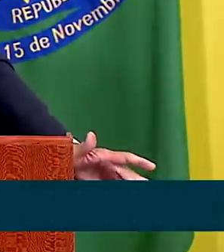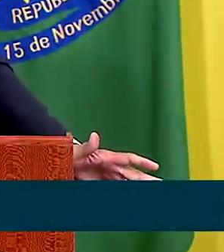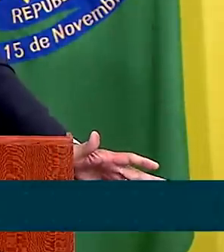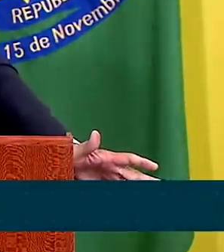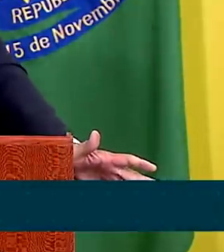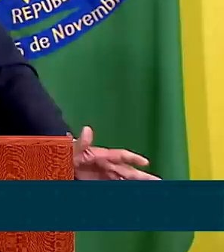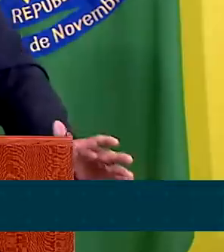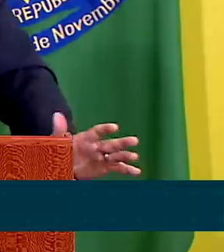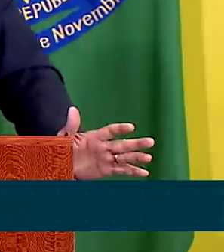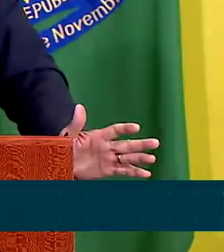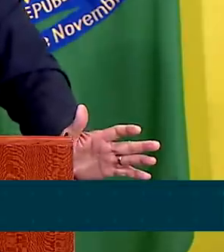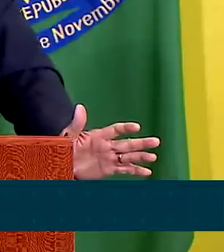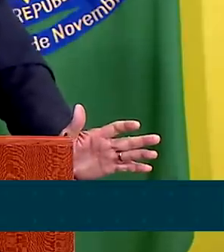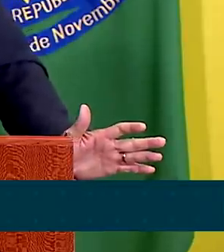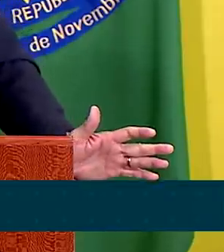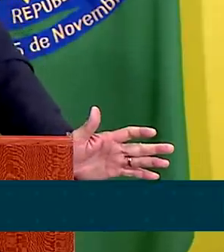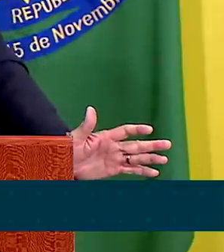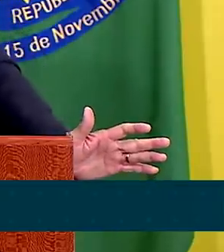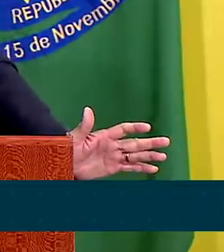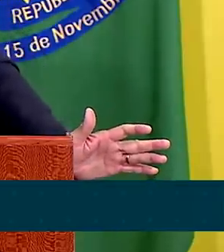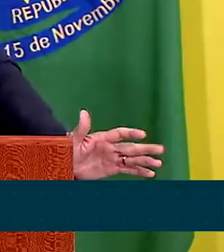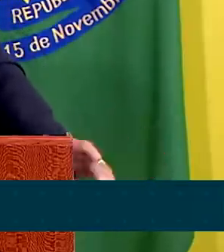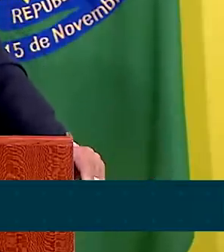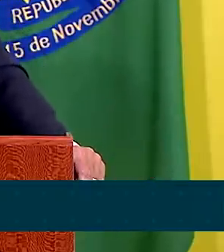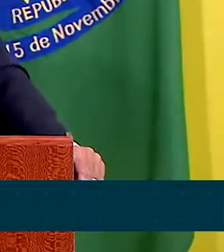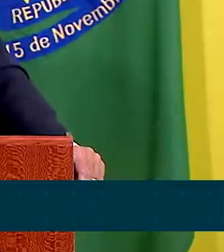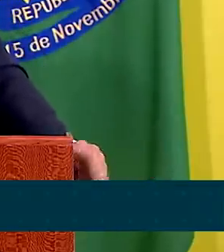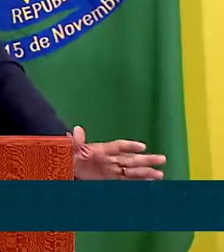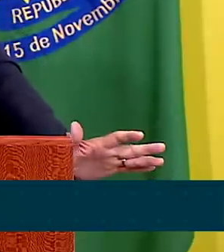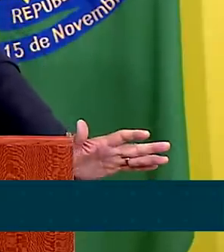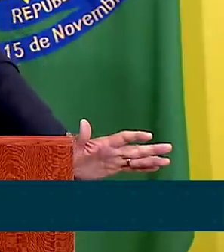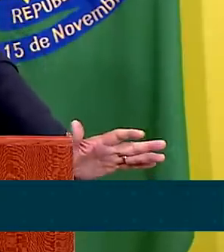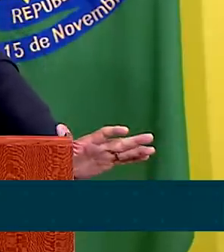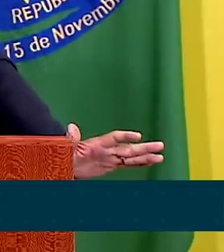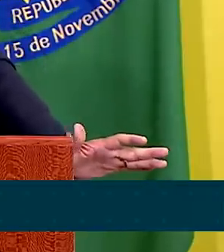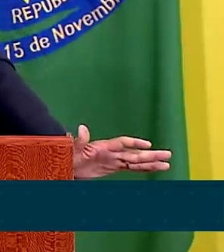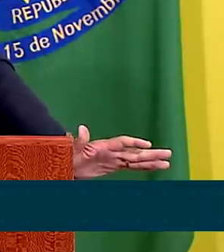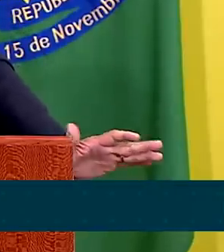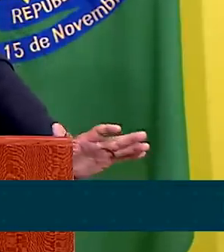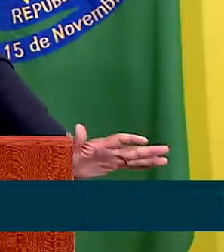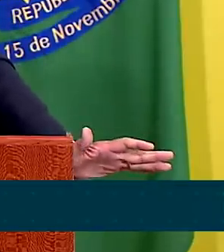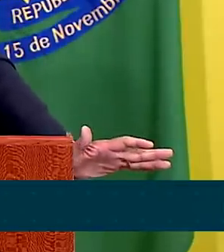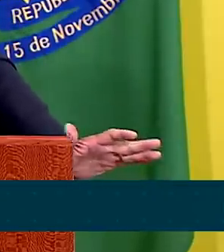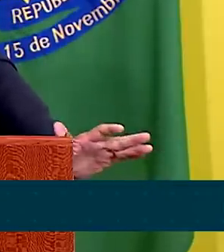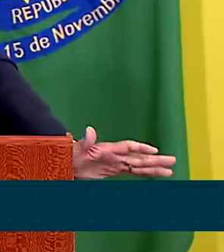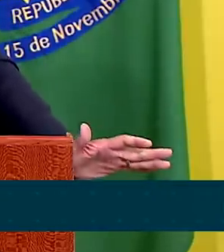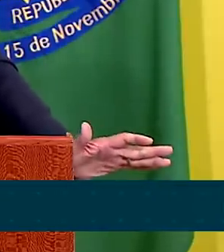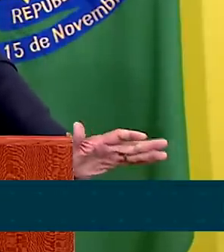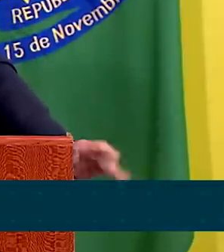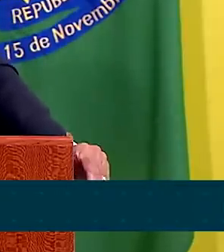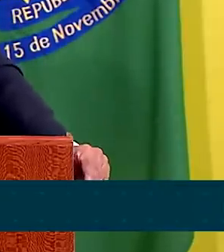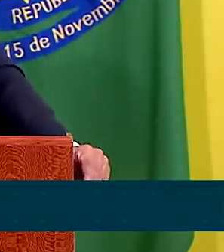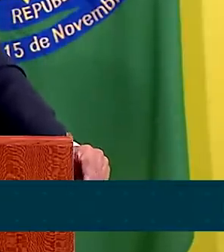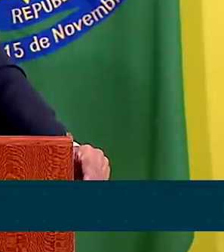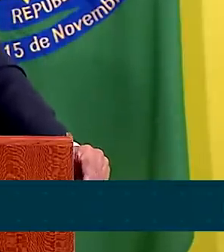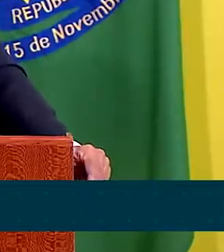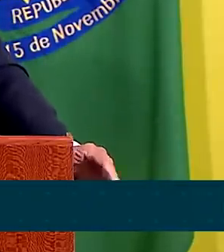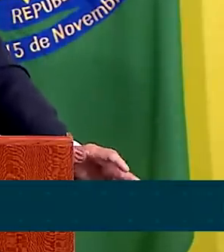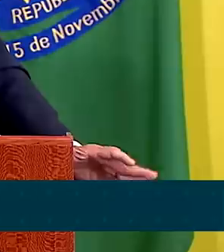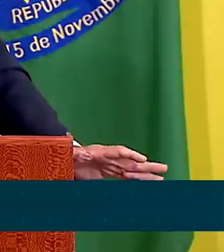2014 e 2015 desconheço a crise daquele momento, mas perdemos 3 milhões de carteira assinada.